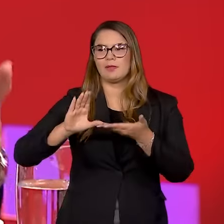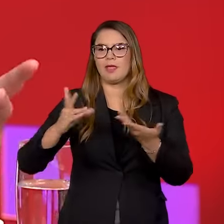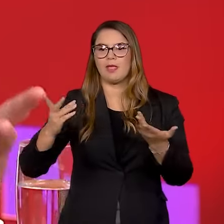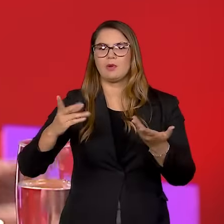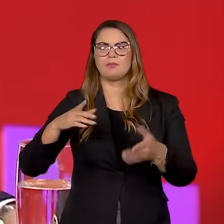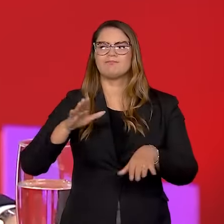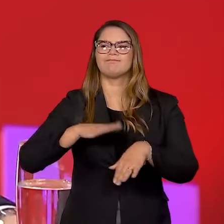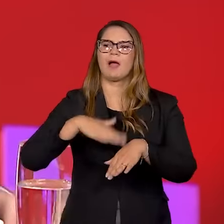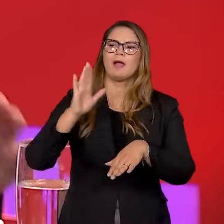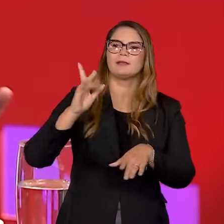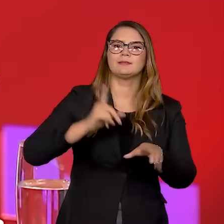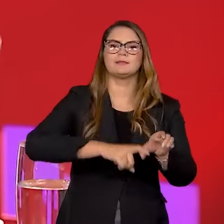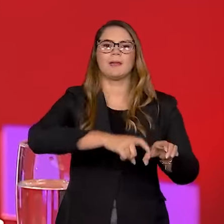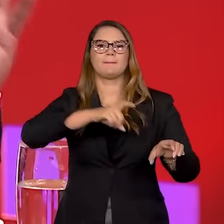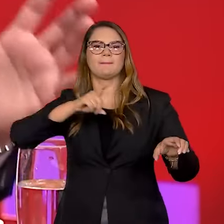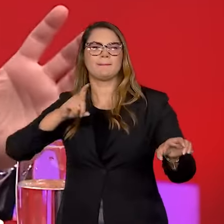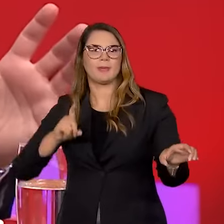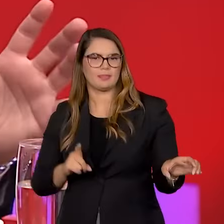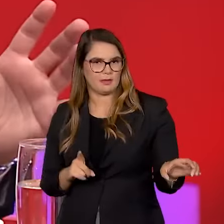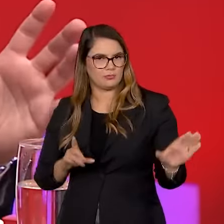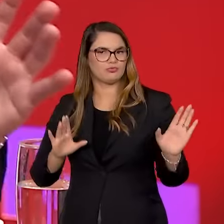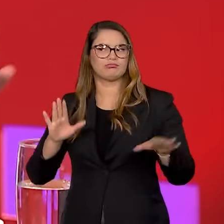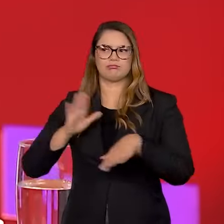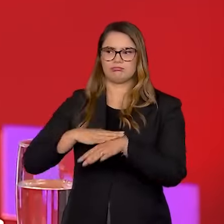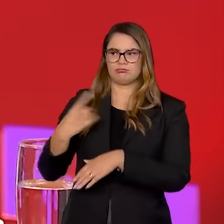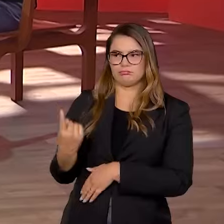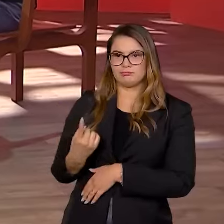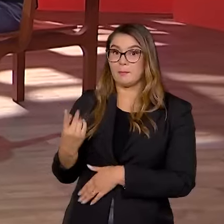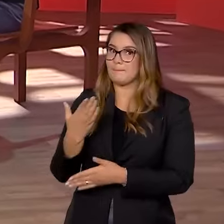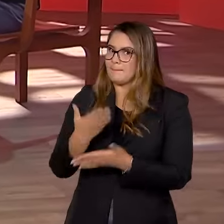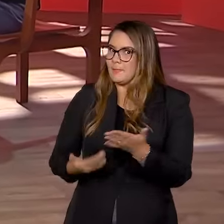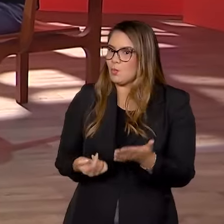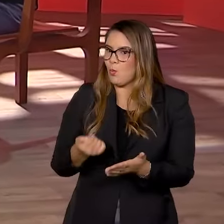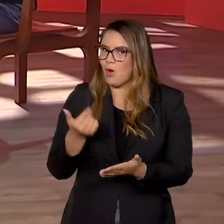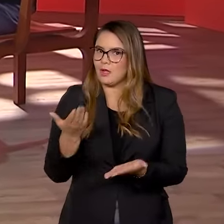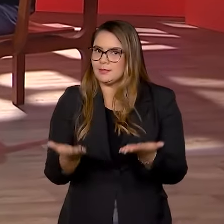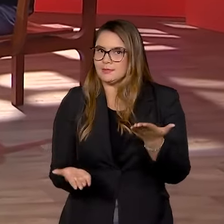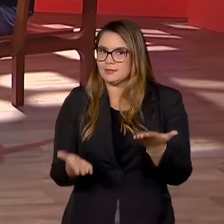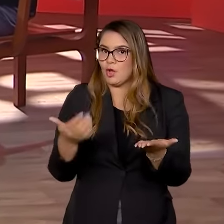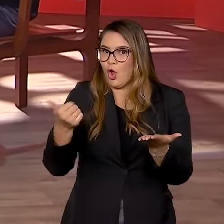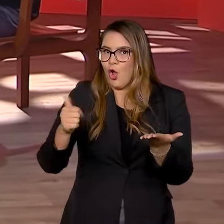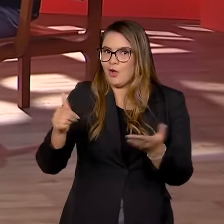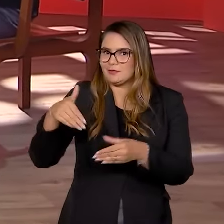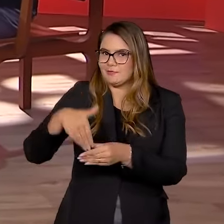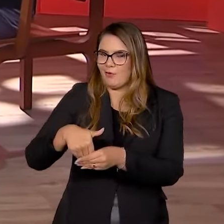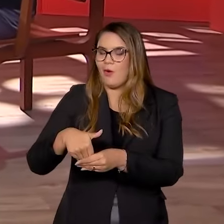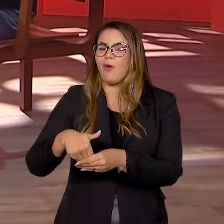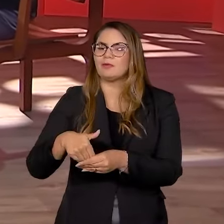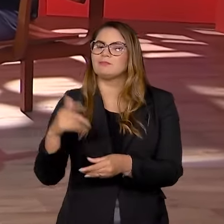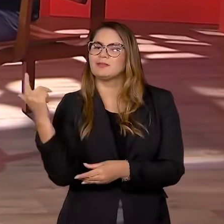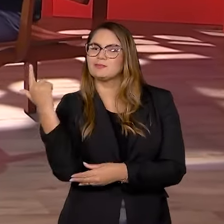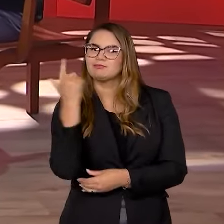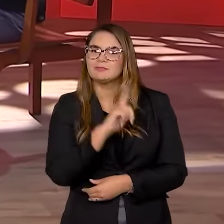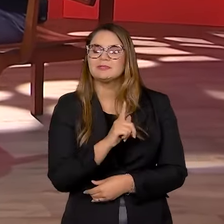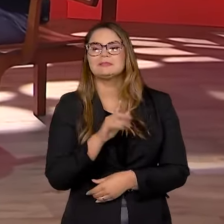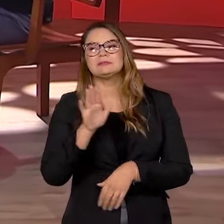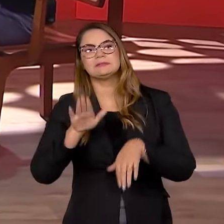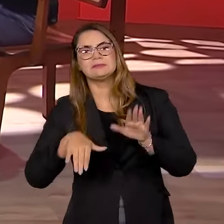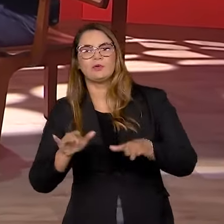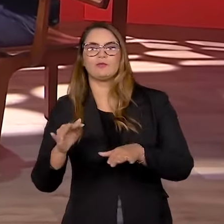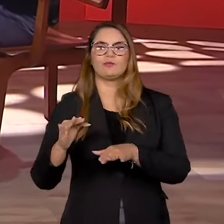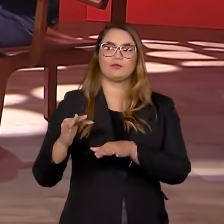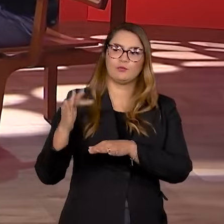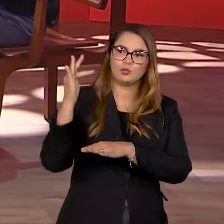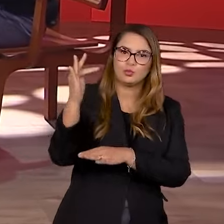mais independente, né? Menos corporativista. Nós perdemos por pouco. Foram 11 votos, mas nós temos condições, enfim, quem sabe, de num